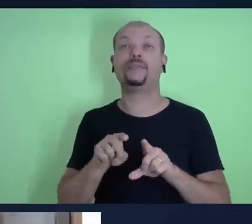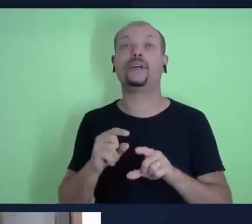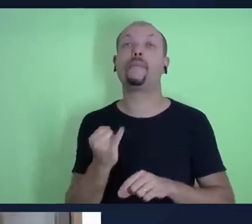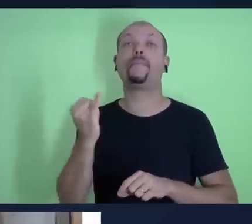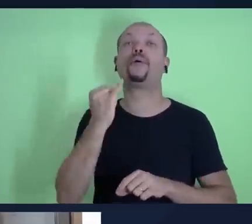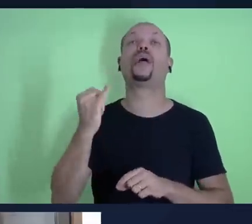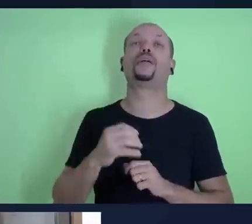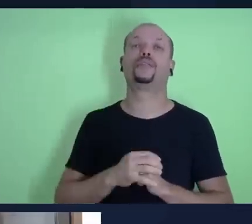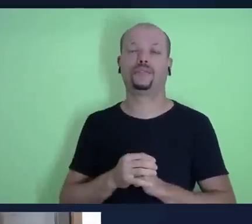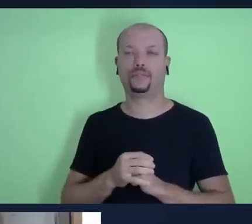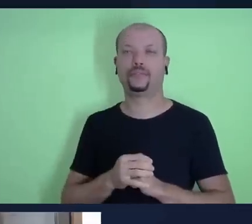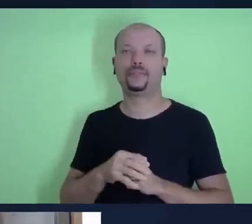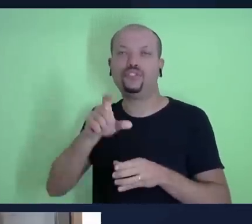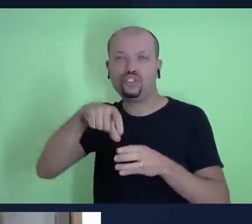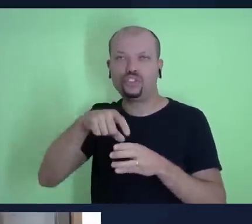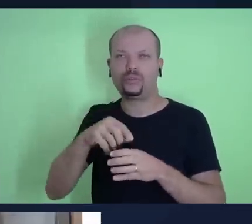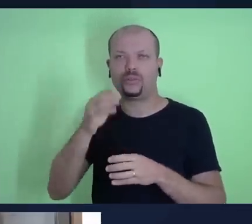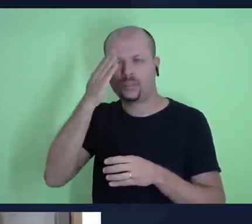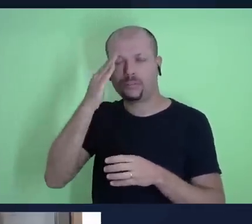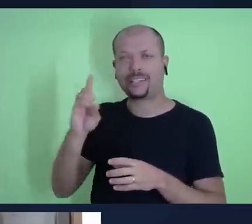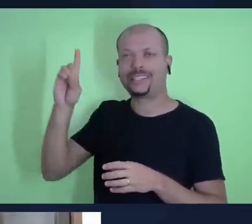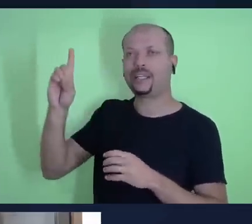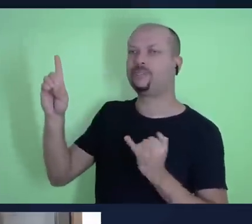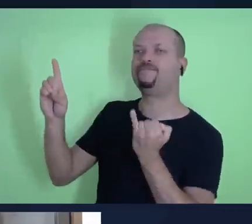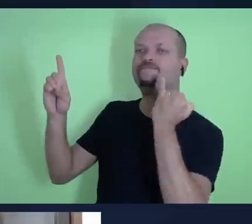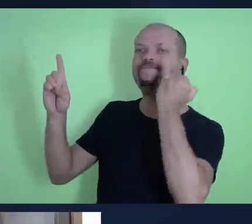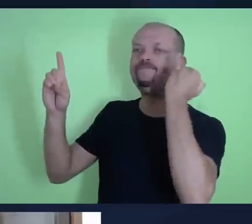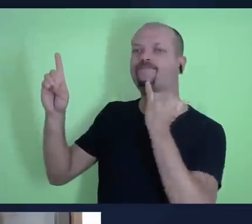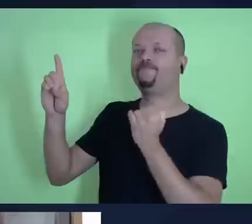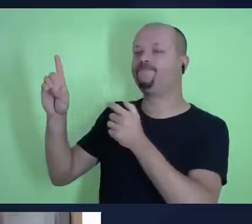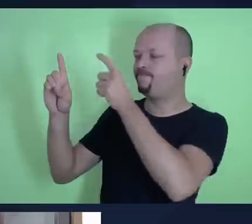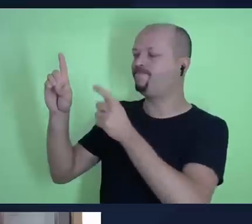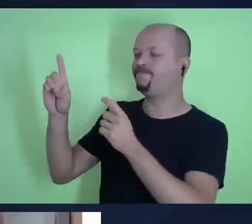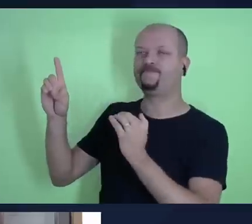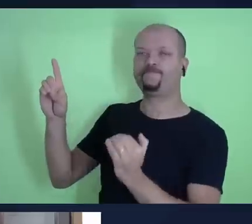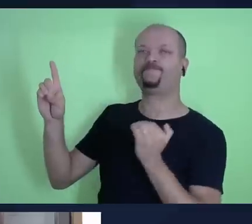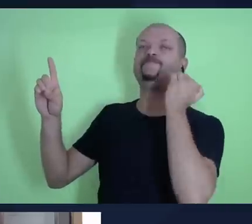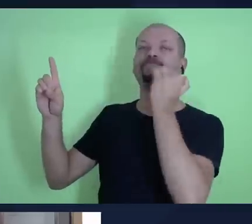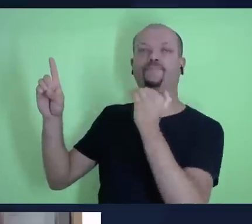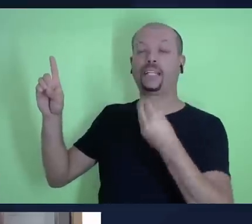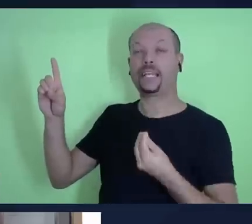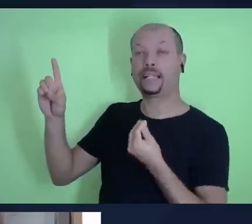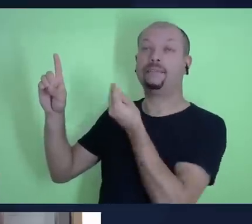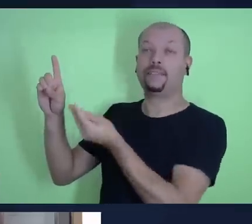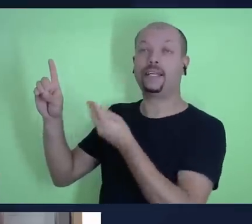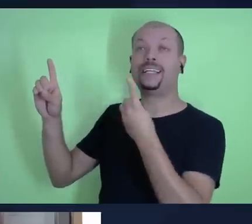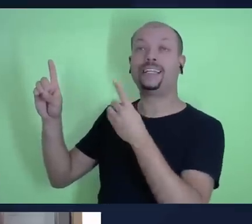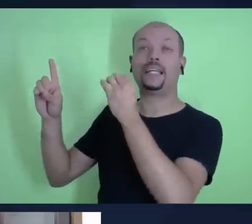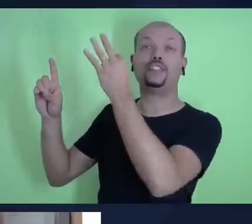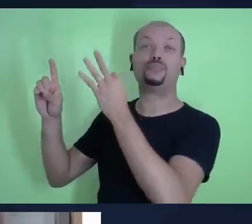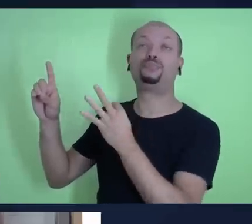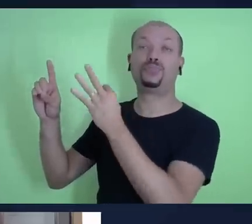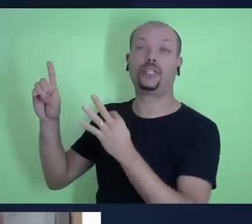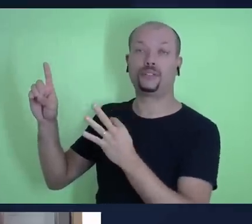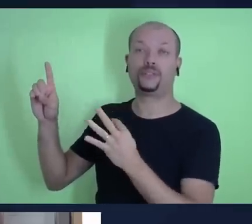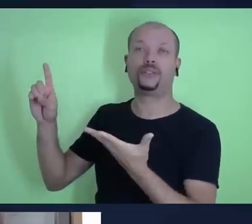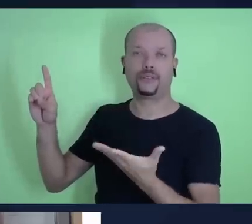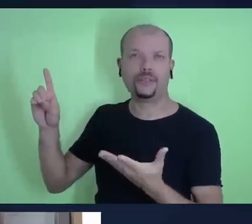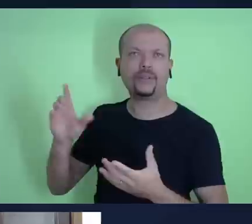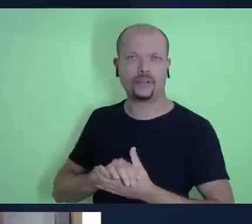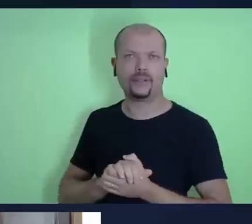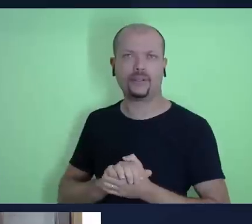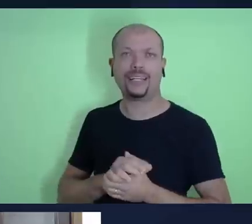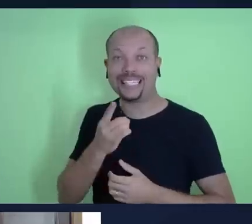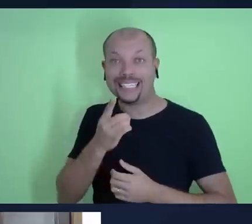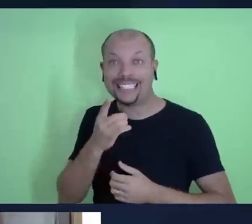reconhecer Deus como soberano e, por conta disso, devolver os 10% que lhe pertence. E são 10% exatamente,